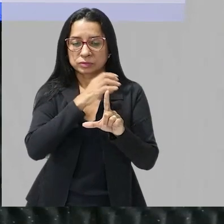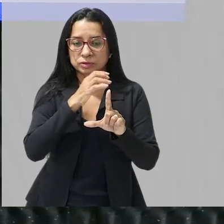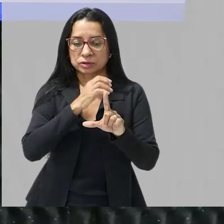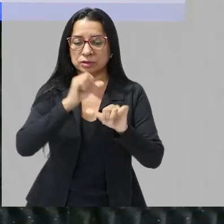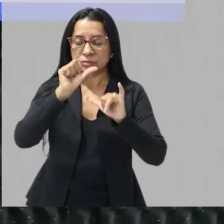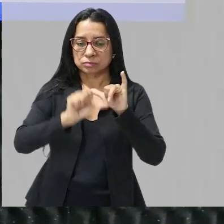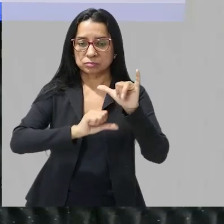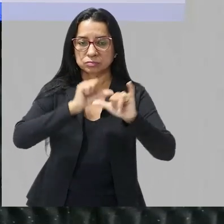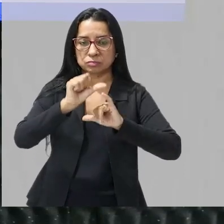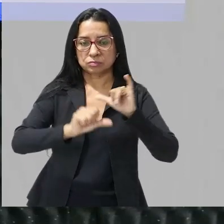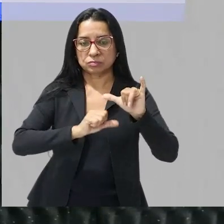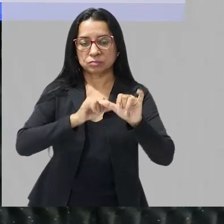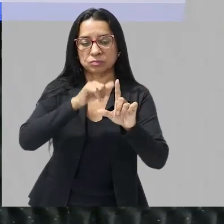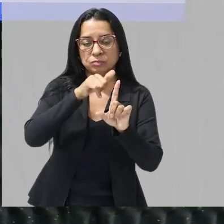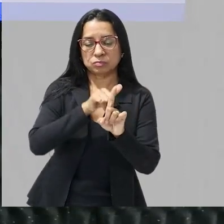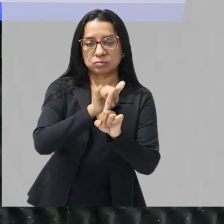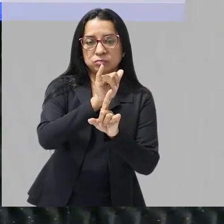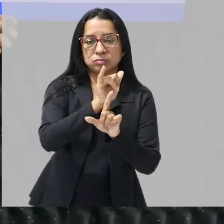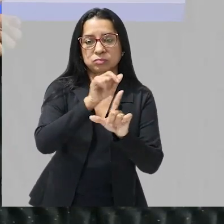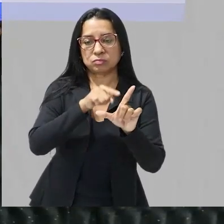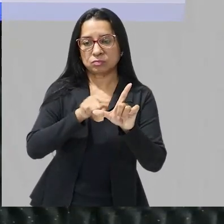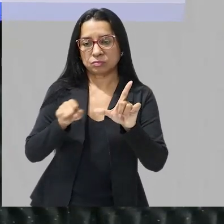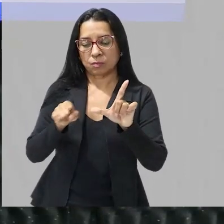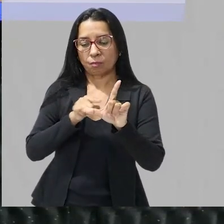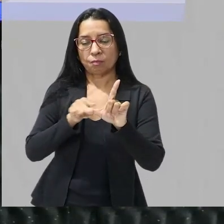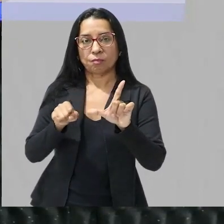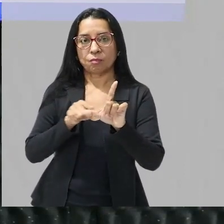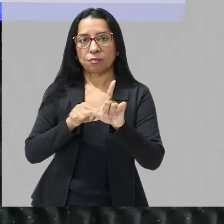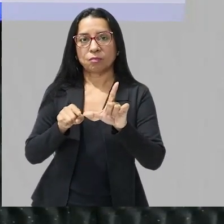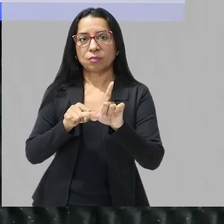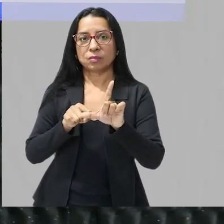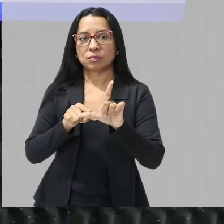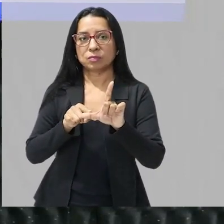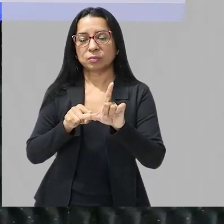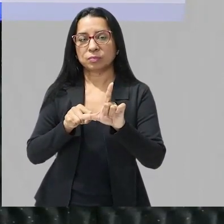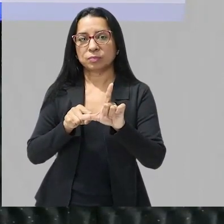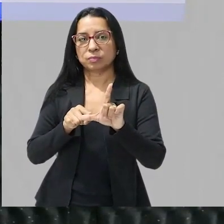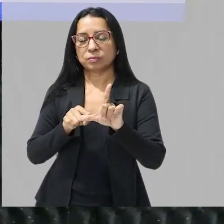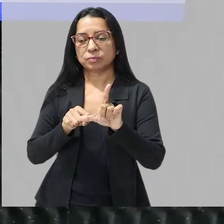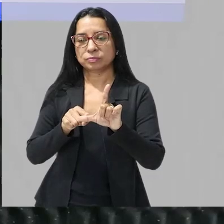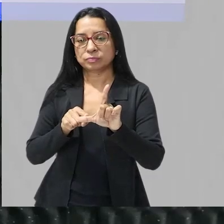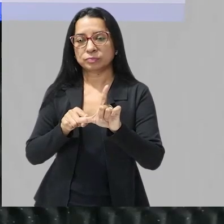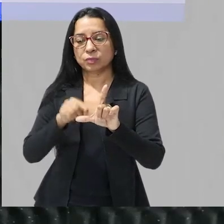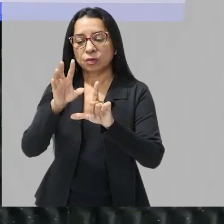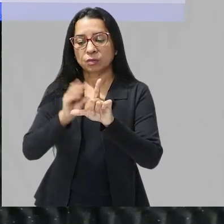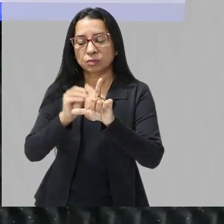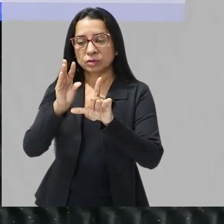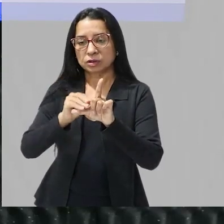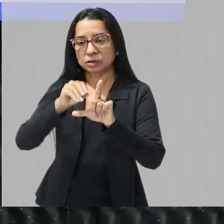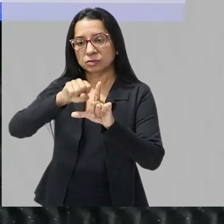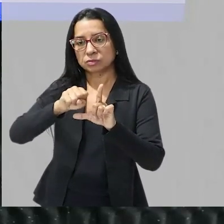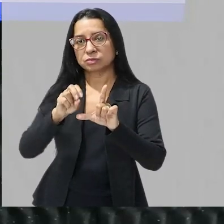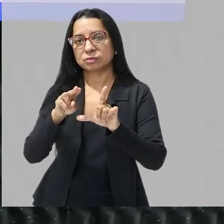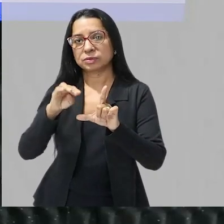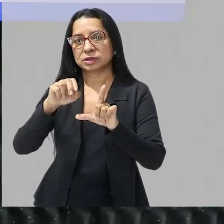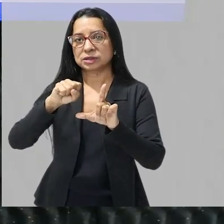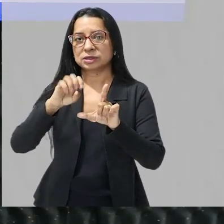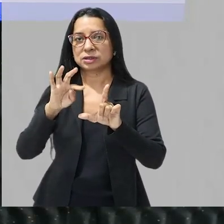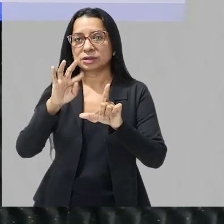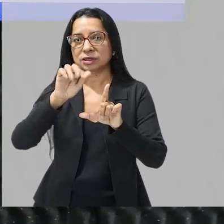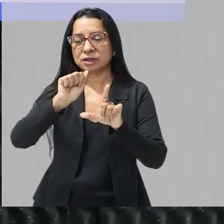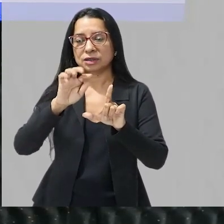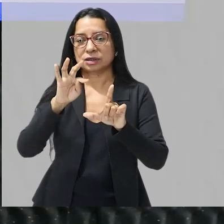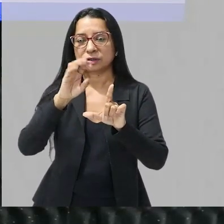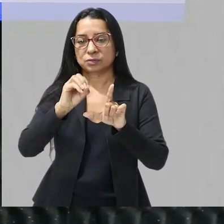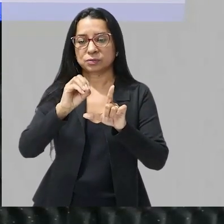química representada pelo eixo Y e o S aqui a concentração do substrato se você aumenta a concentração do substrato